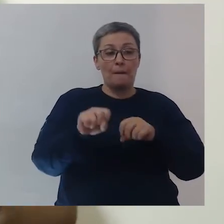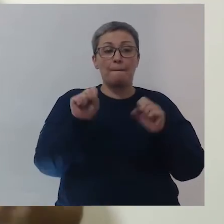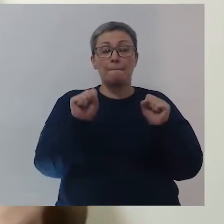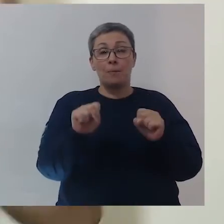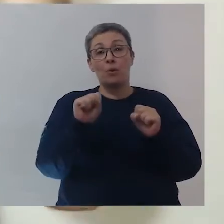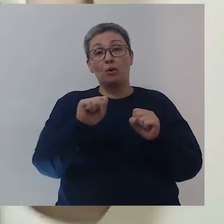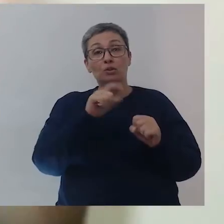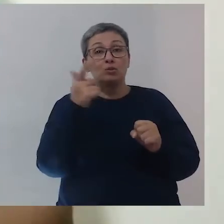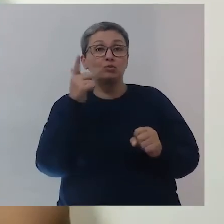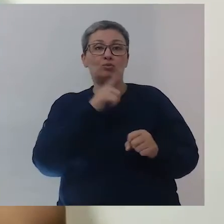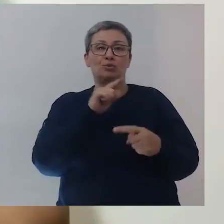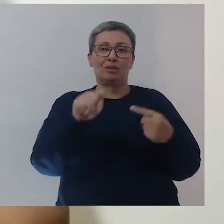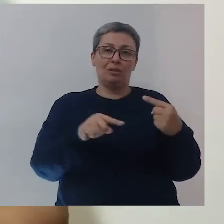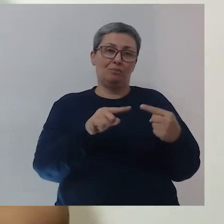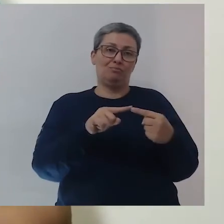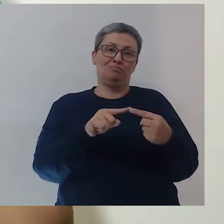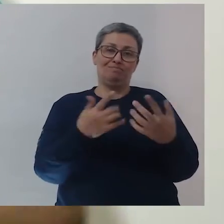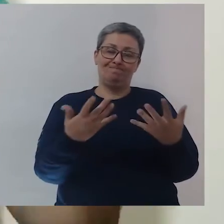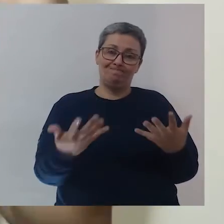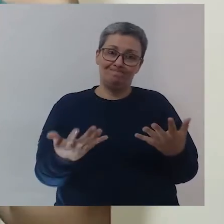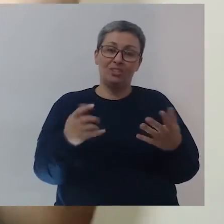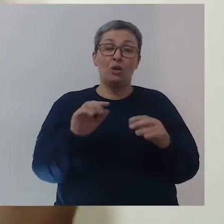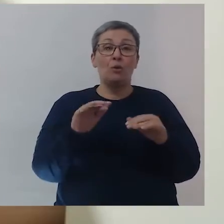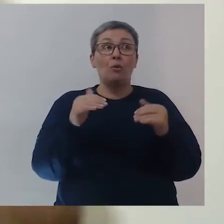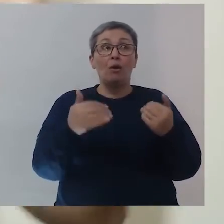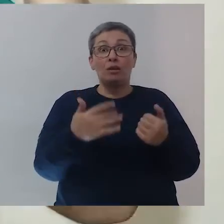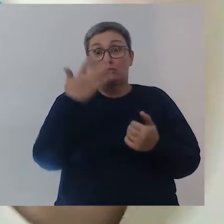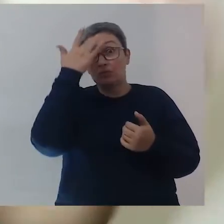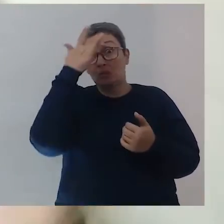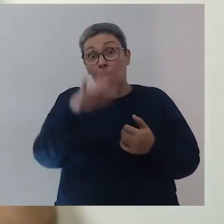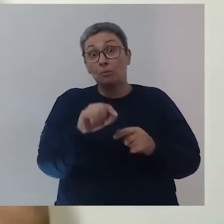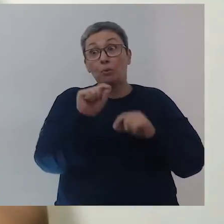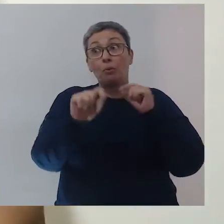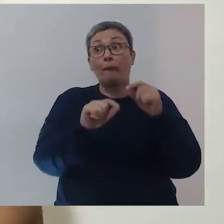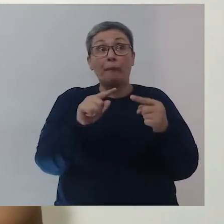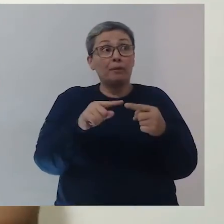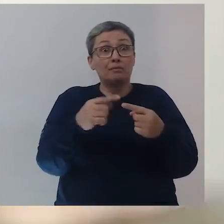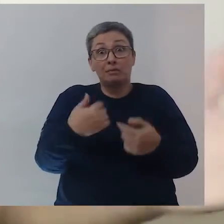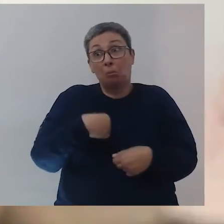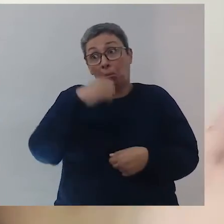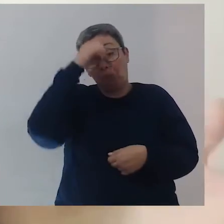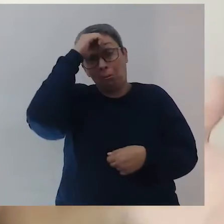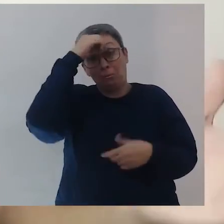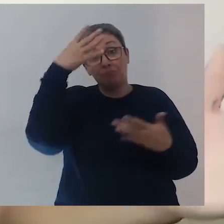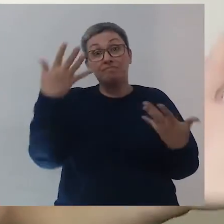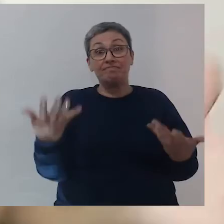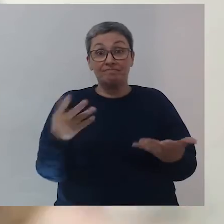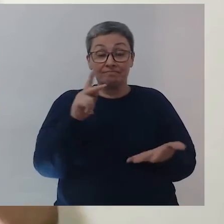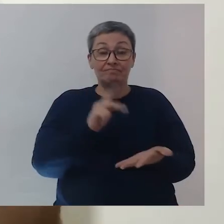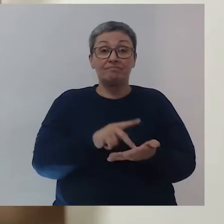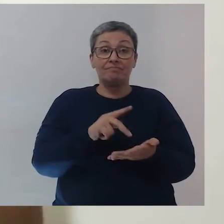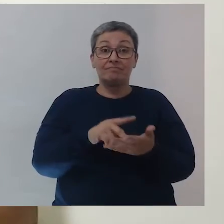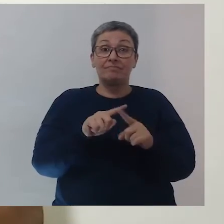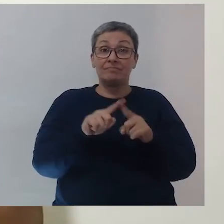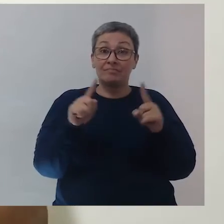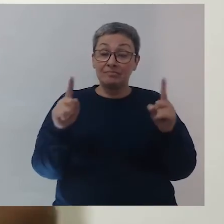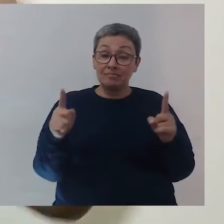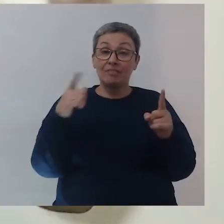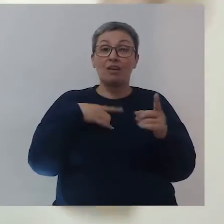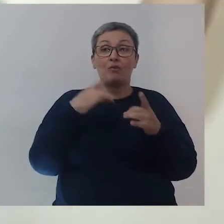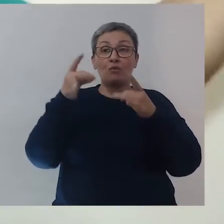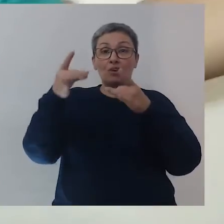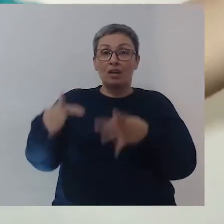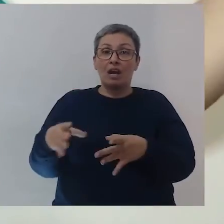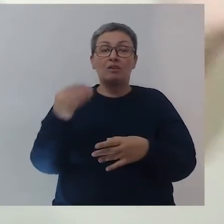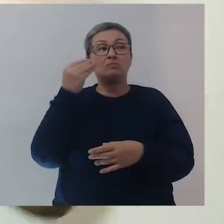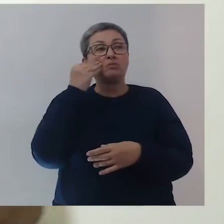eu pudesse alcançar os meus objetivos. Quando eu nem sabia quais eram os meus objetivos, na verdade. Mas, larguei